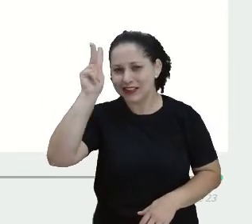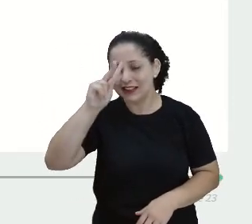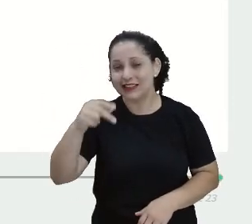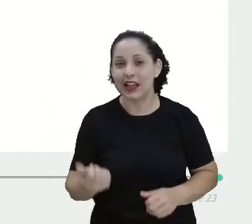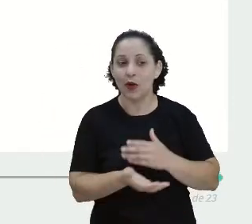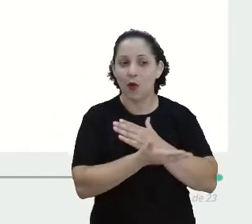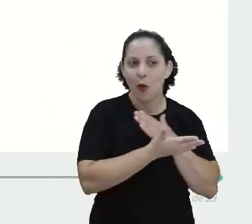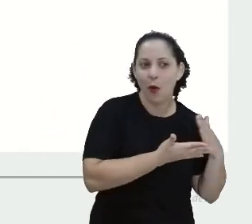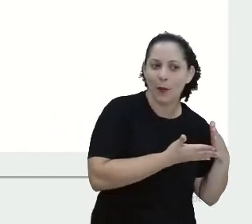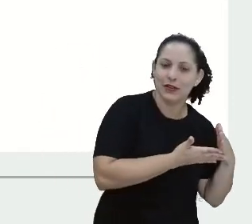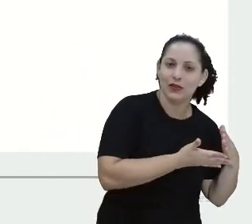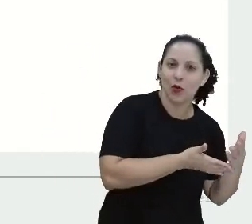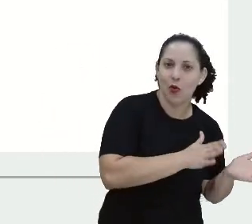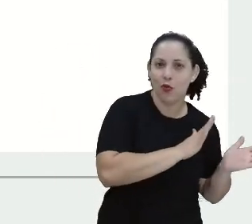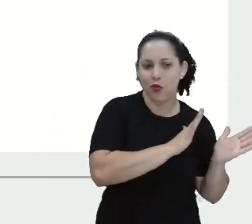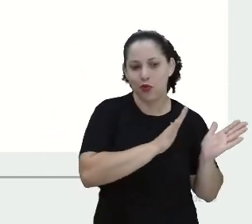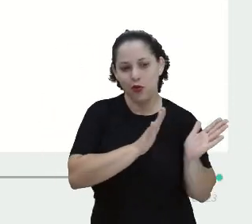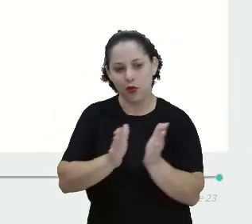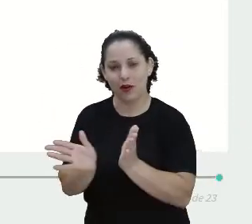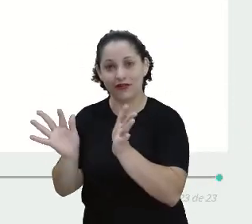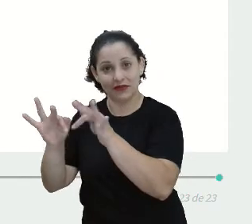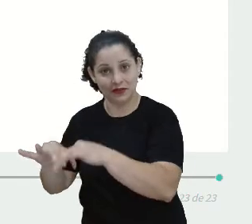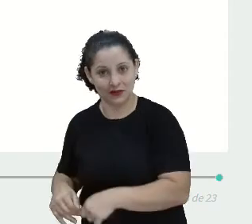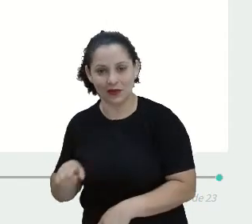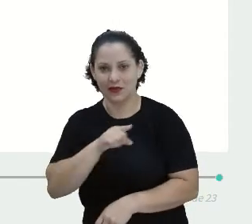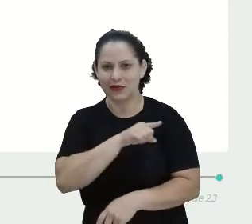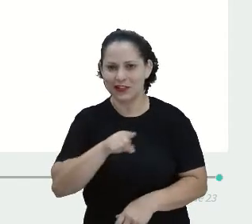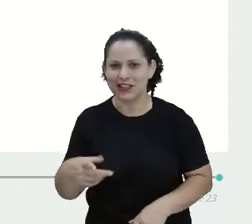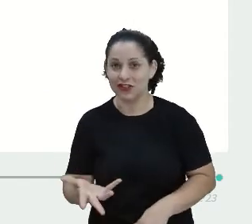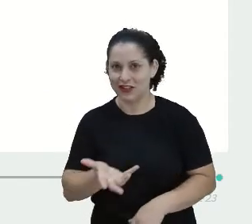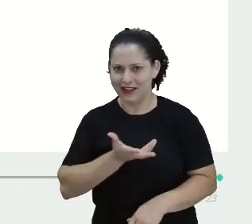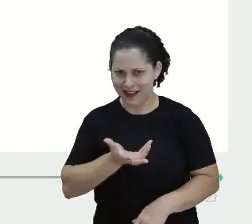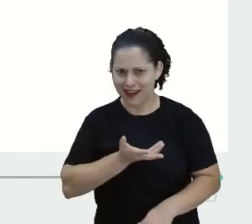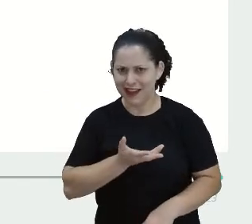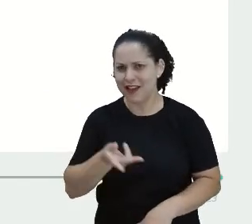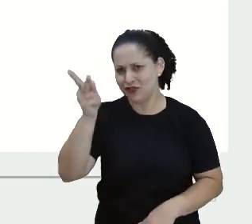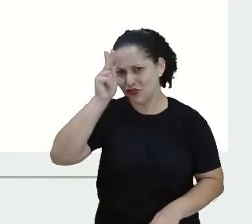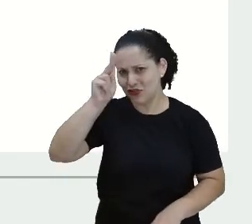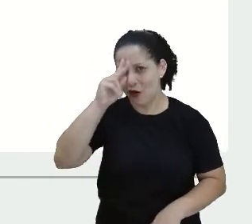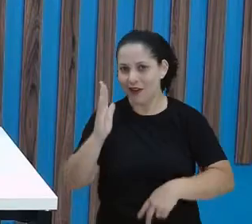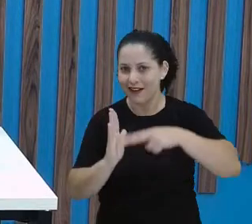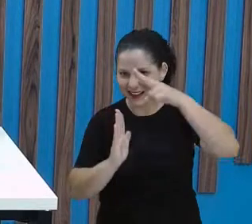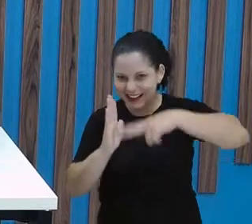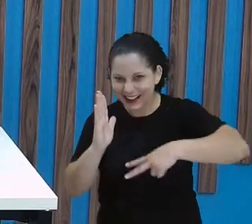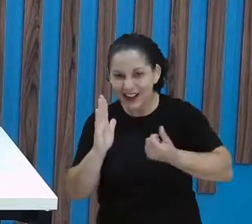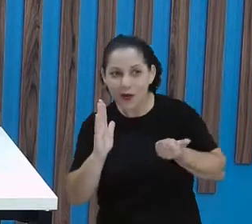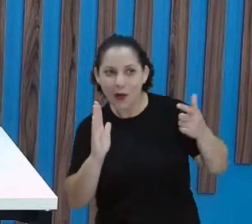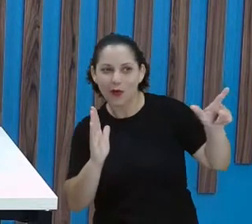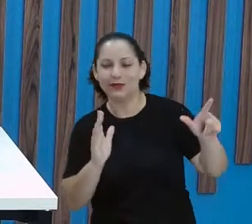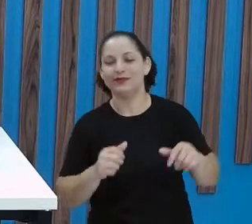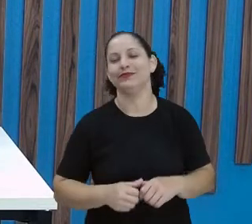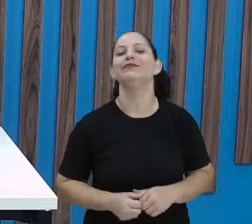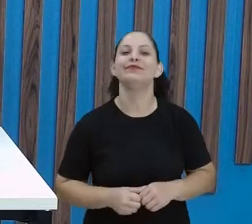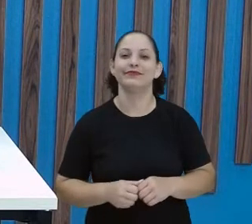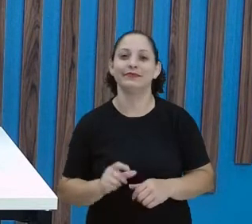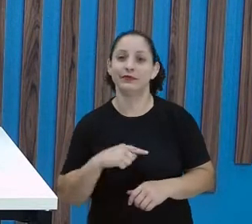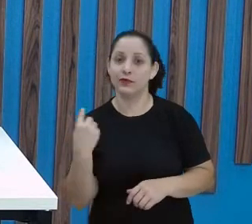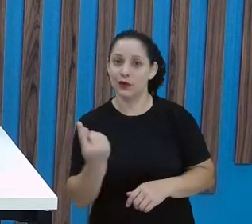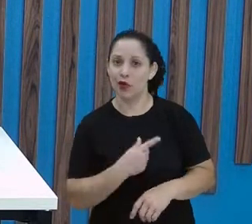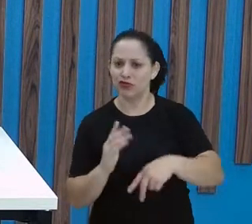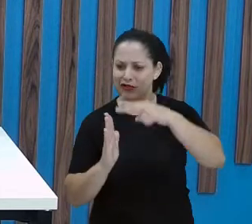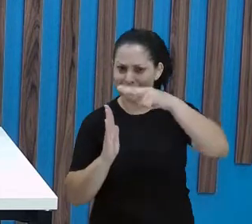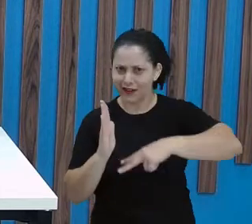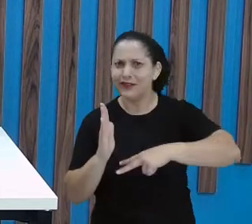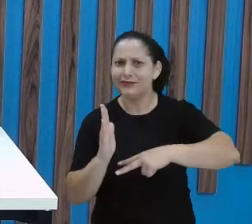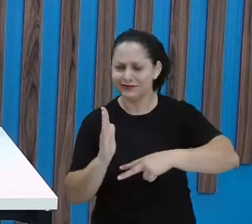e saiu por outra. E quem quiser que conte outra. Olha aí, a gente acabou de fazer a leitura. E aí,